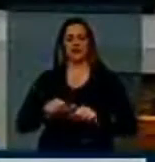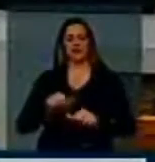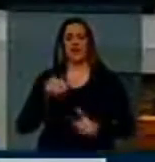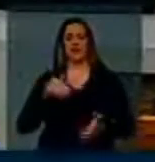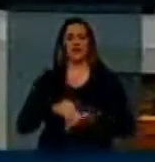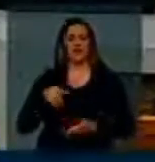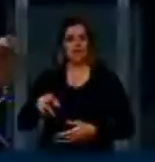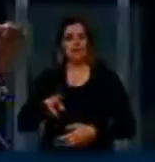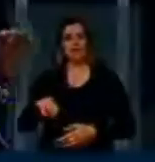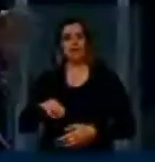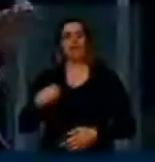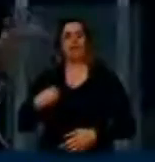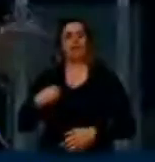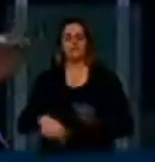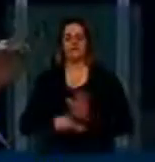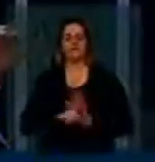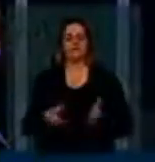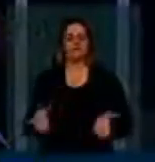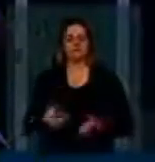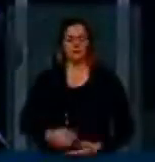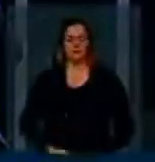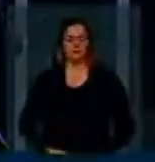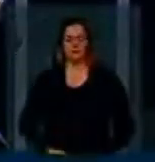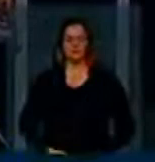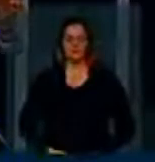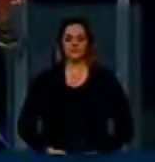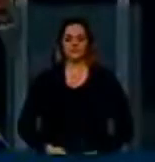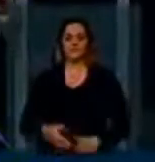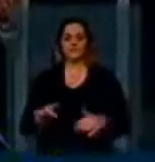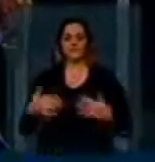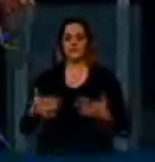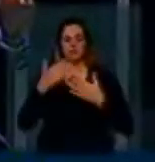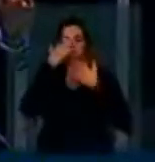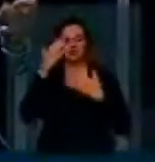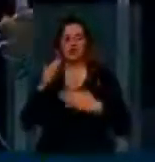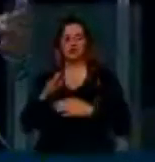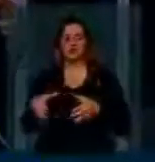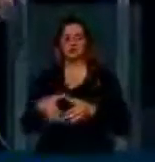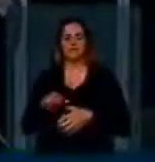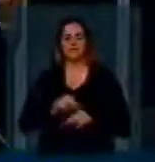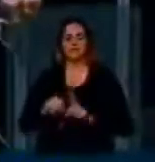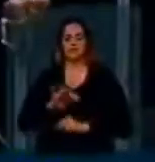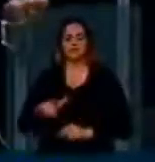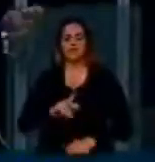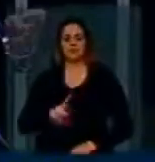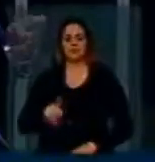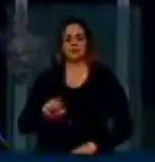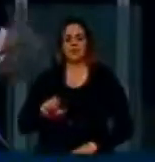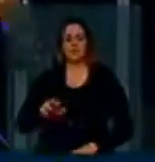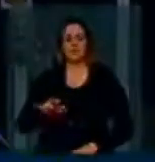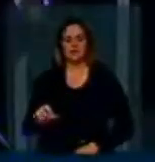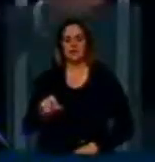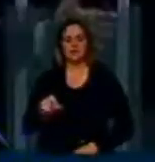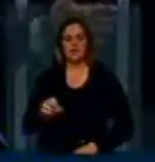autoral atual. Então, eu quero agradecer tanto à sociedade civil, ao professor Sérgio Amadeu, ao Pablo Hortelado,